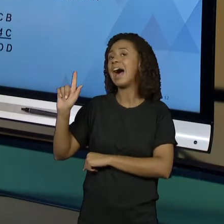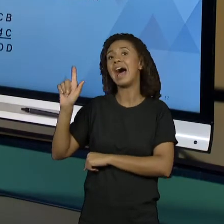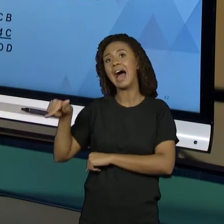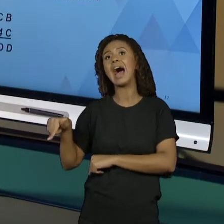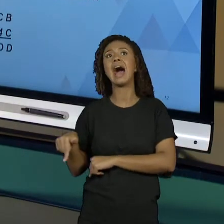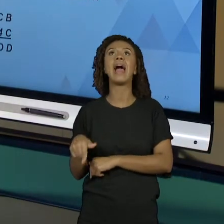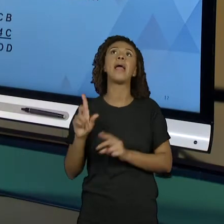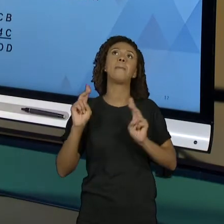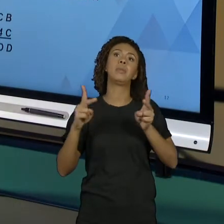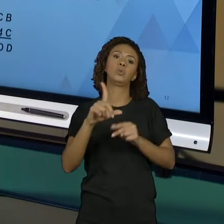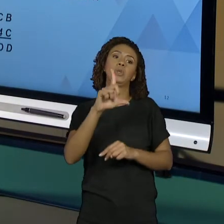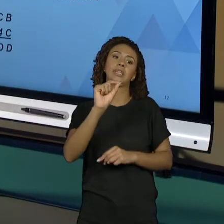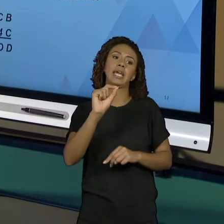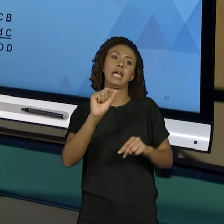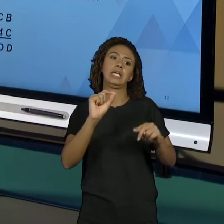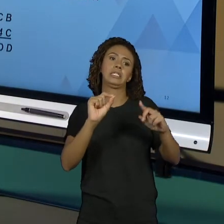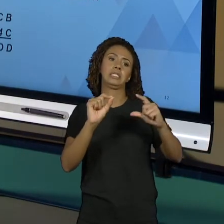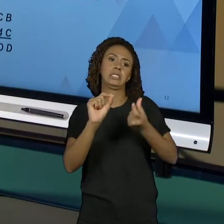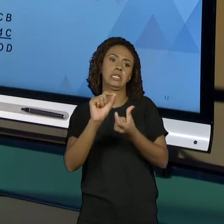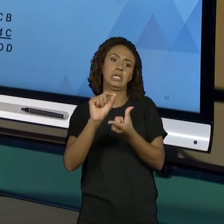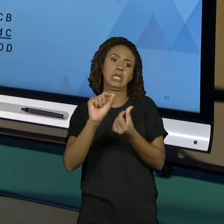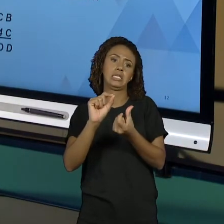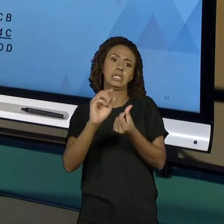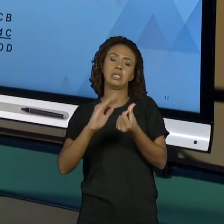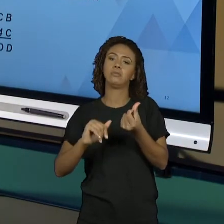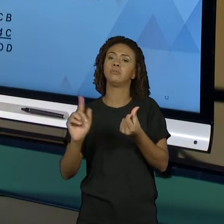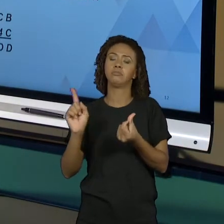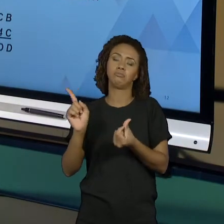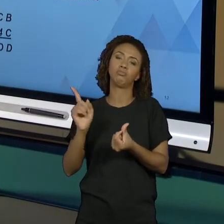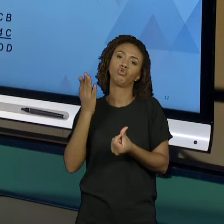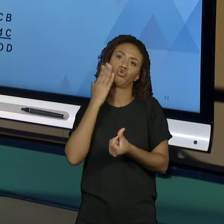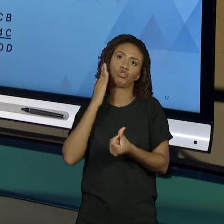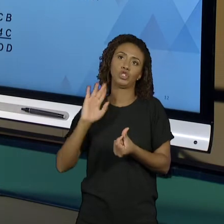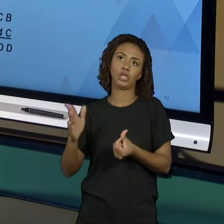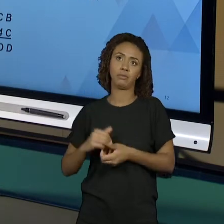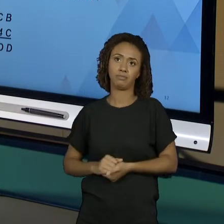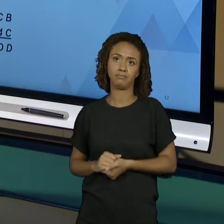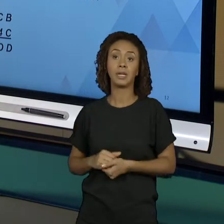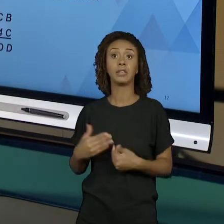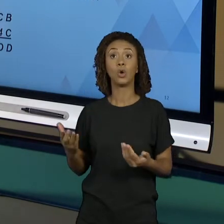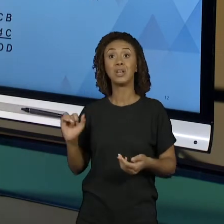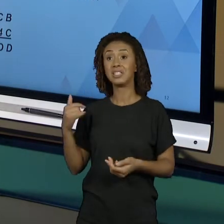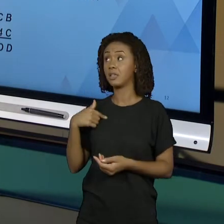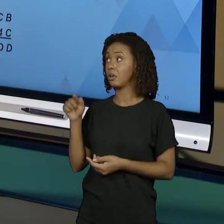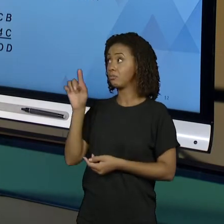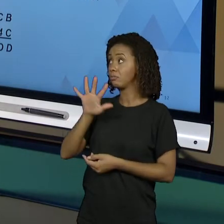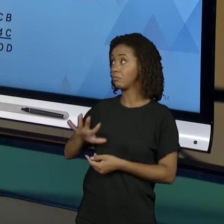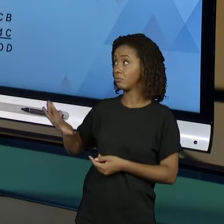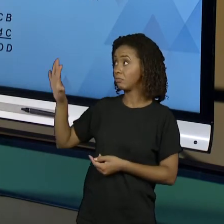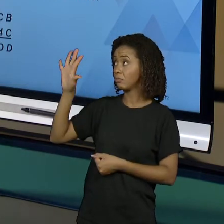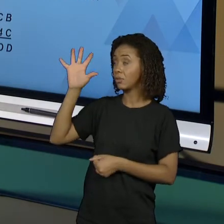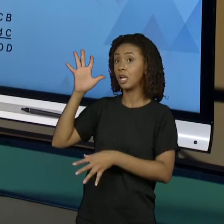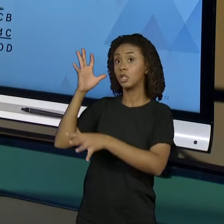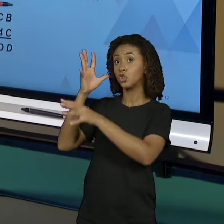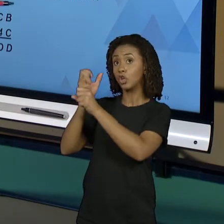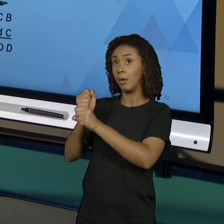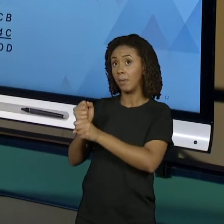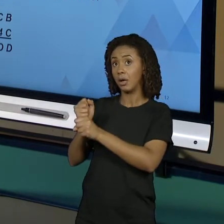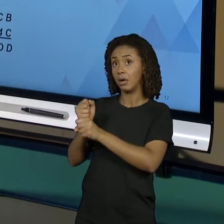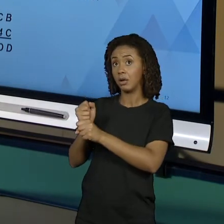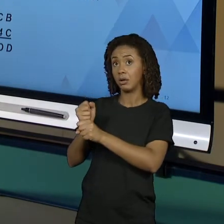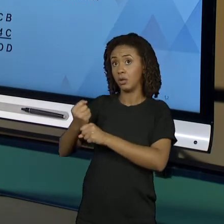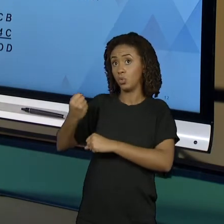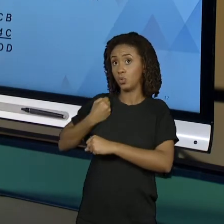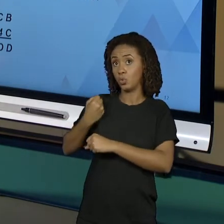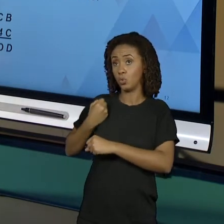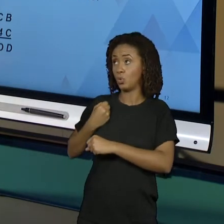a base é menor que 10. Isso já foi dado no exercício. Então quando eu somar esse número com esse faço a soma